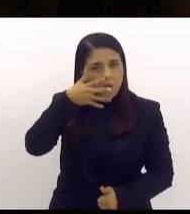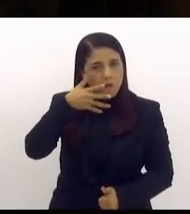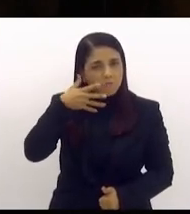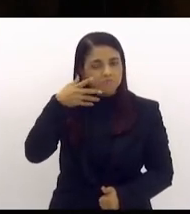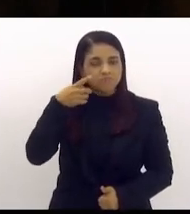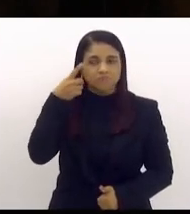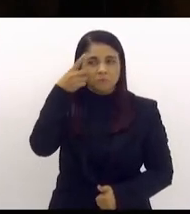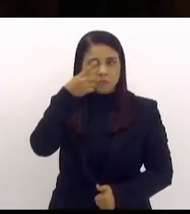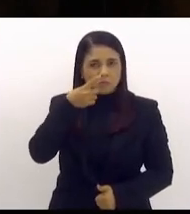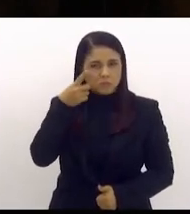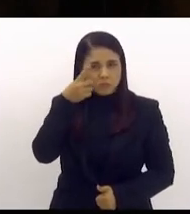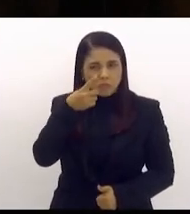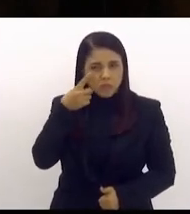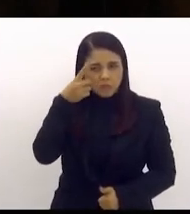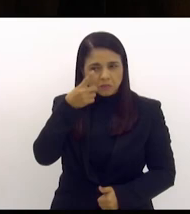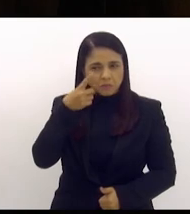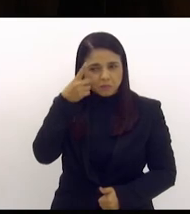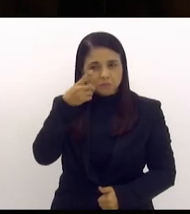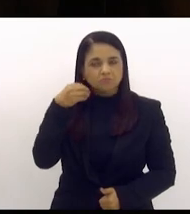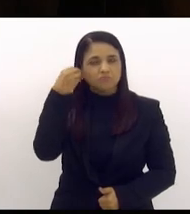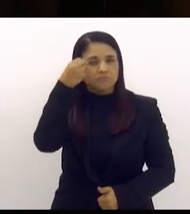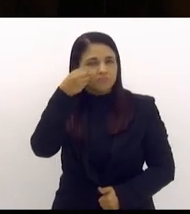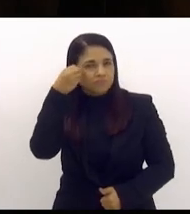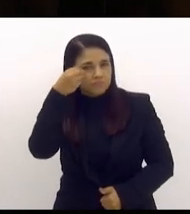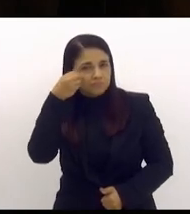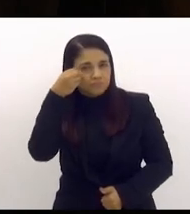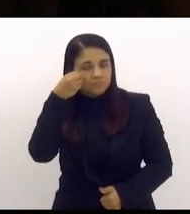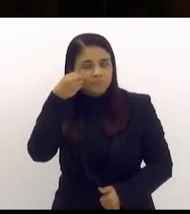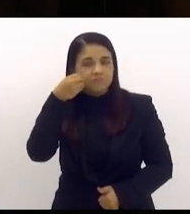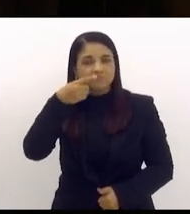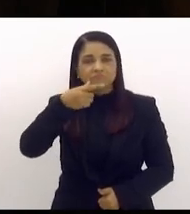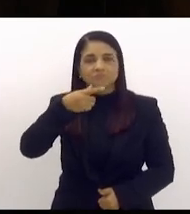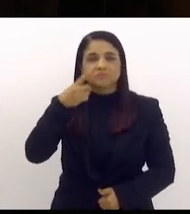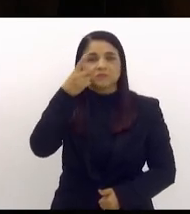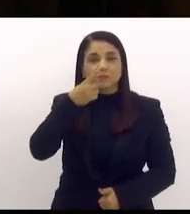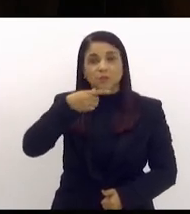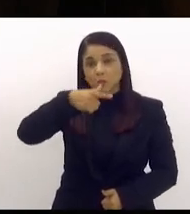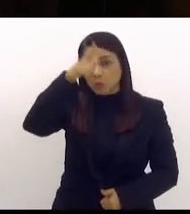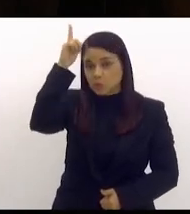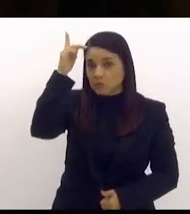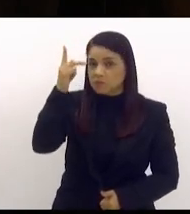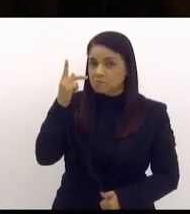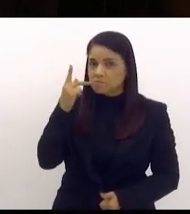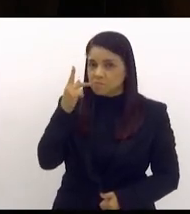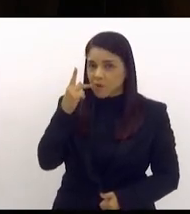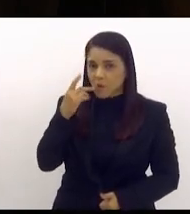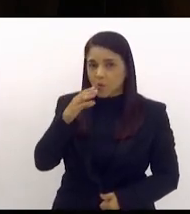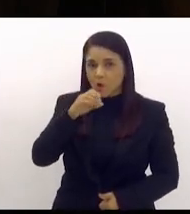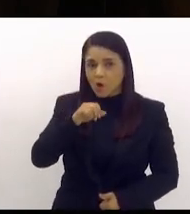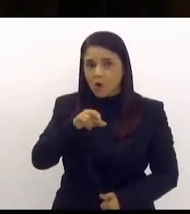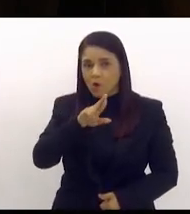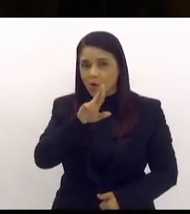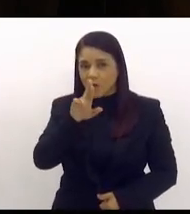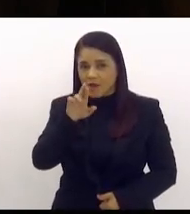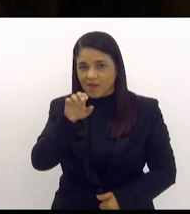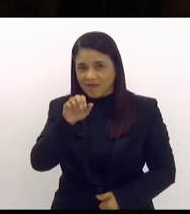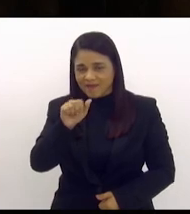decanos que é o companheiro deputado Luiz Paulo Corrêa da Rocha